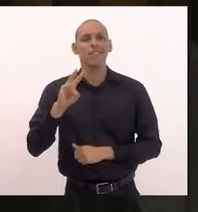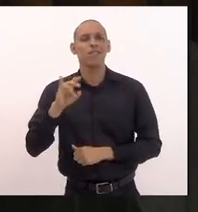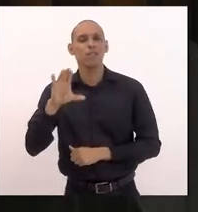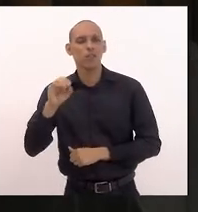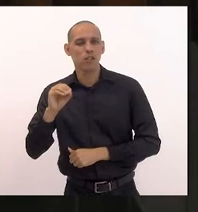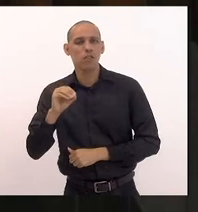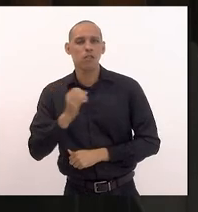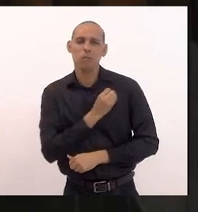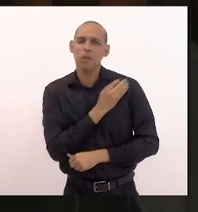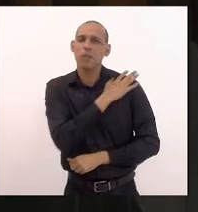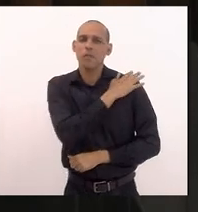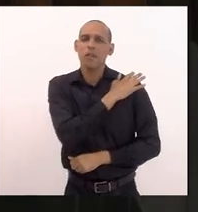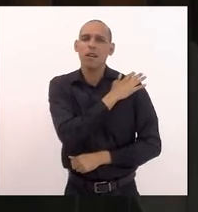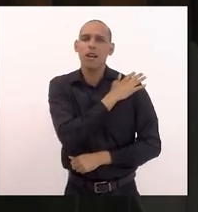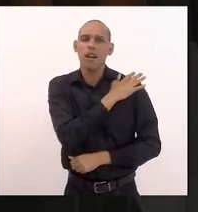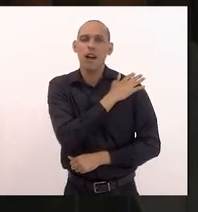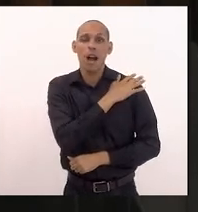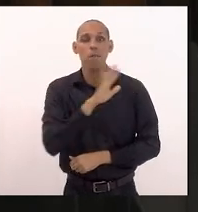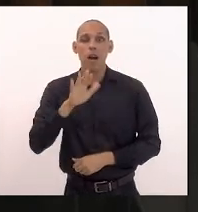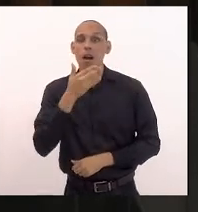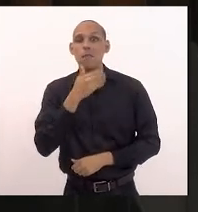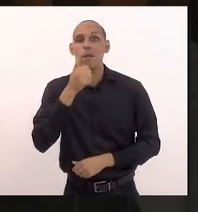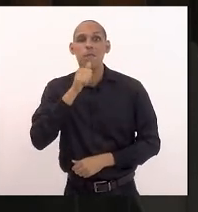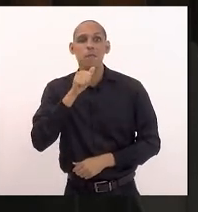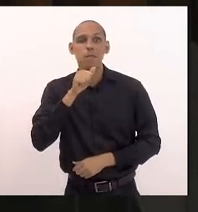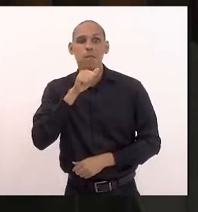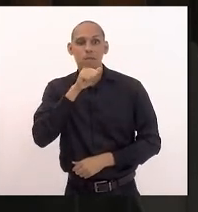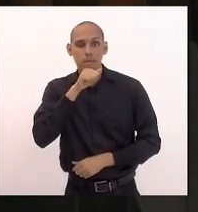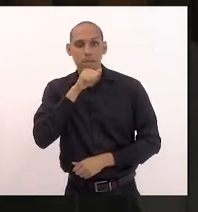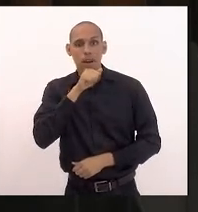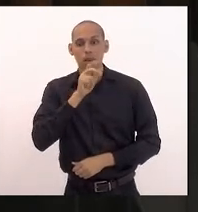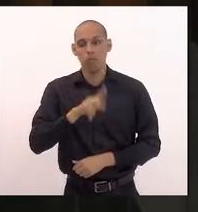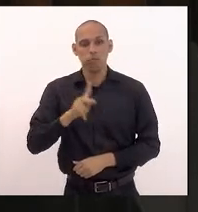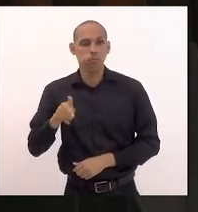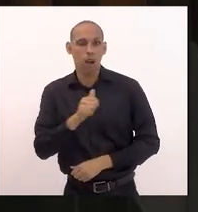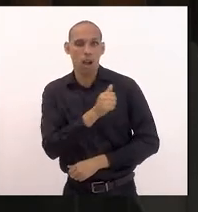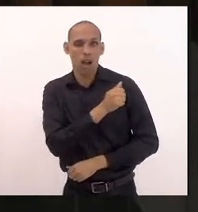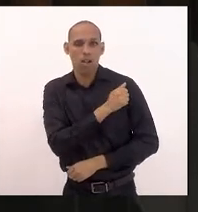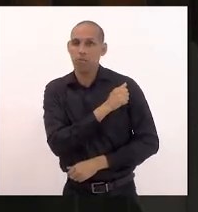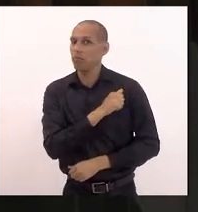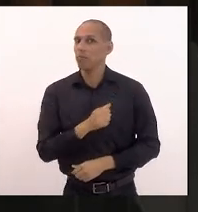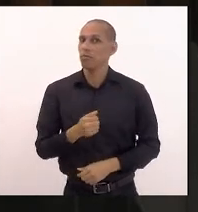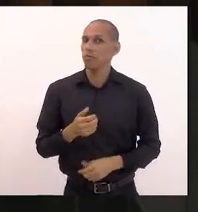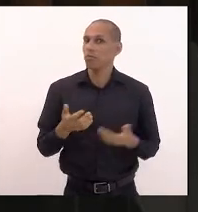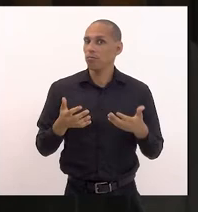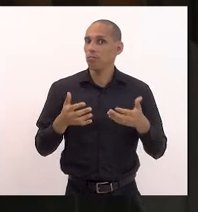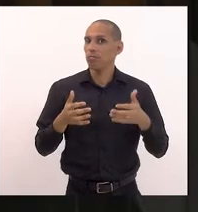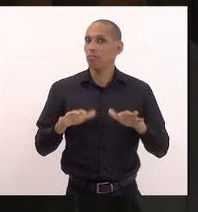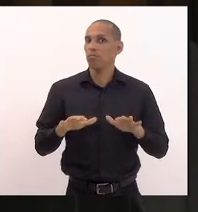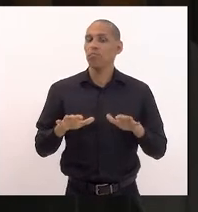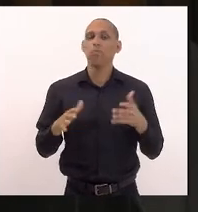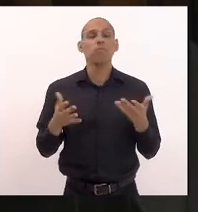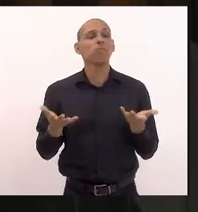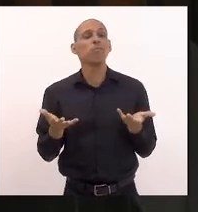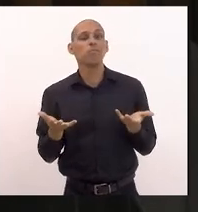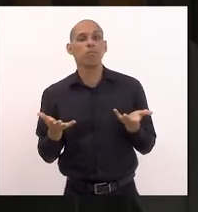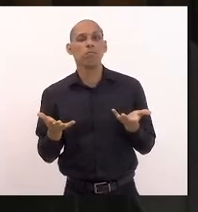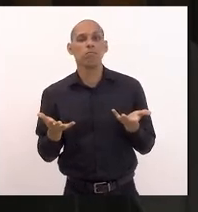satisfaz os pais dos alunos os alunos e os professores da nossa cidade de Volta Redonda então fica aqui